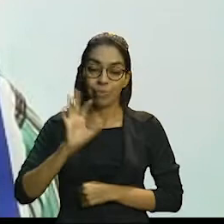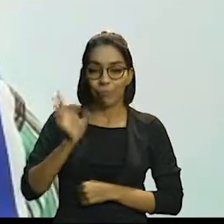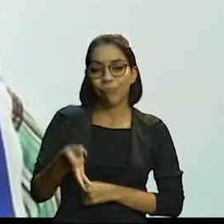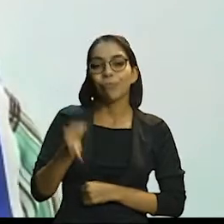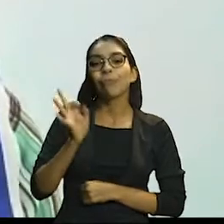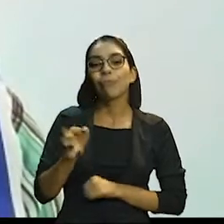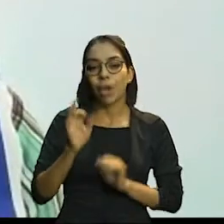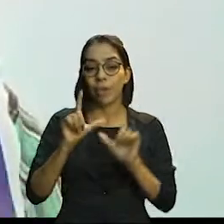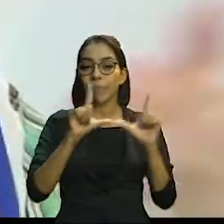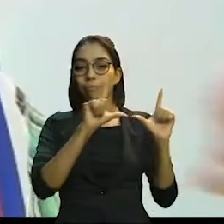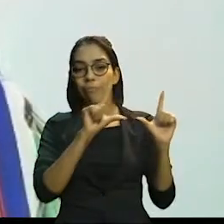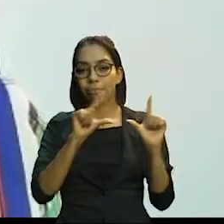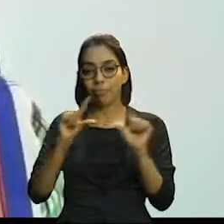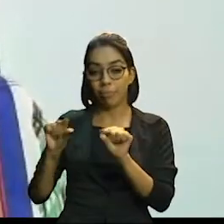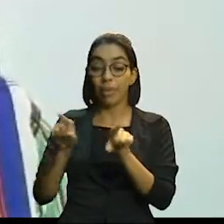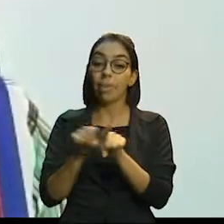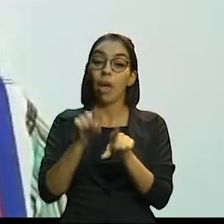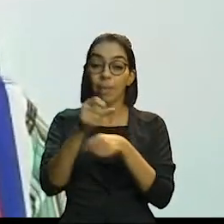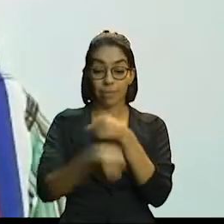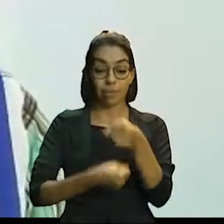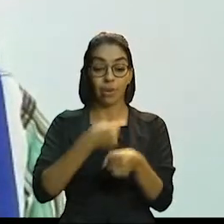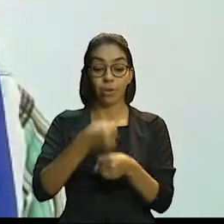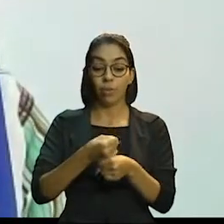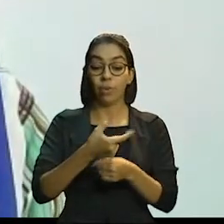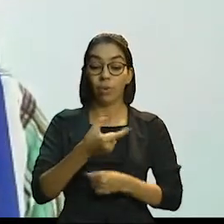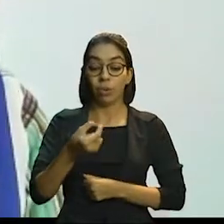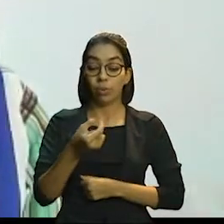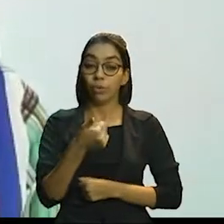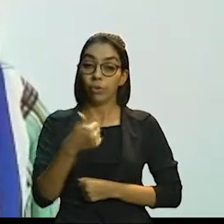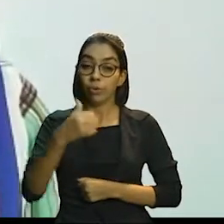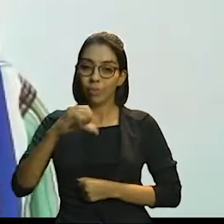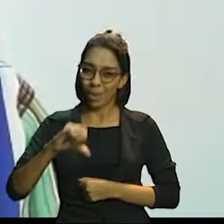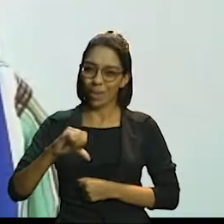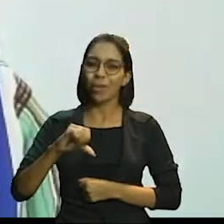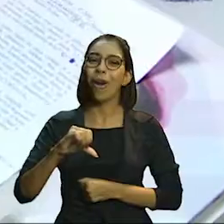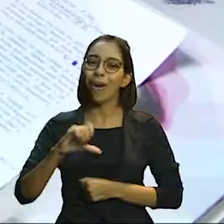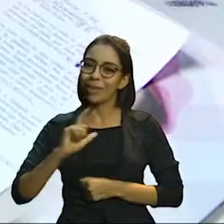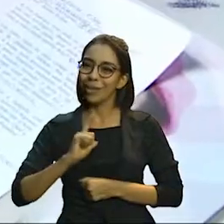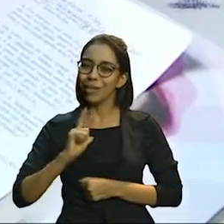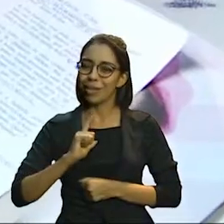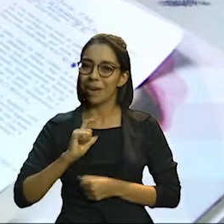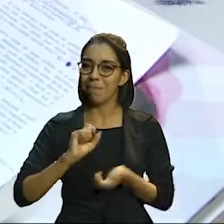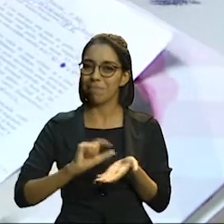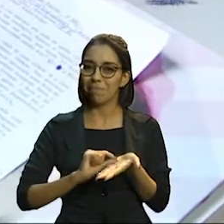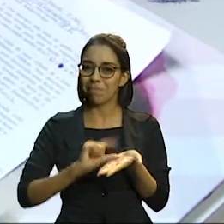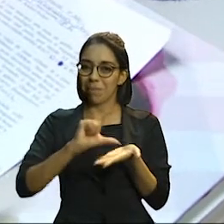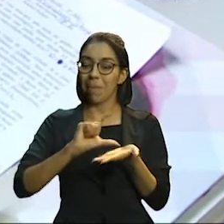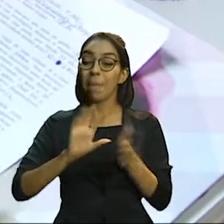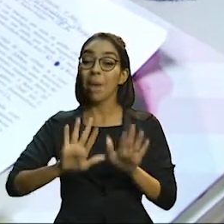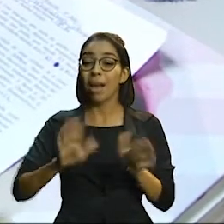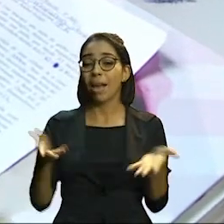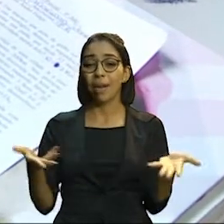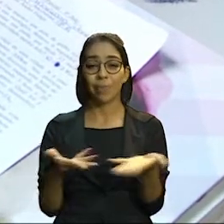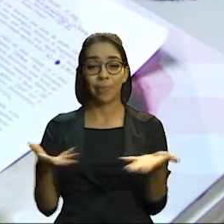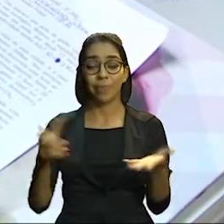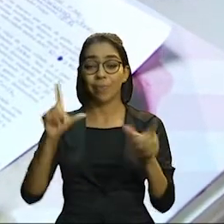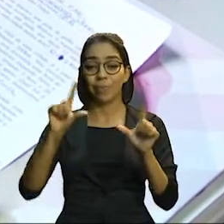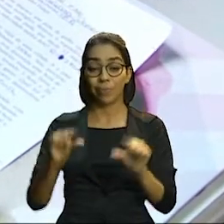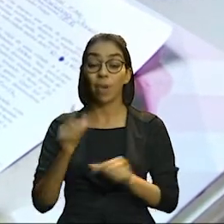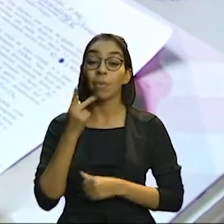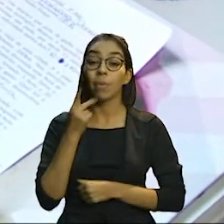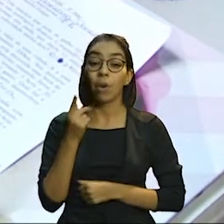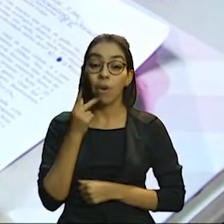assim como em 2019 havia tido aumento nesse gasto. Contudo, cidades do Ceará como